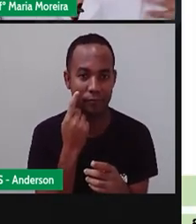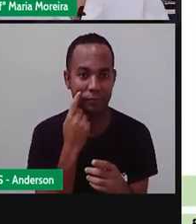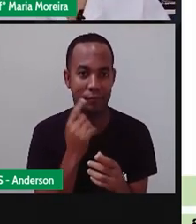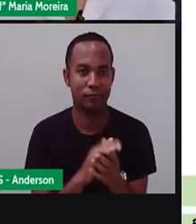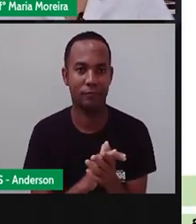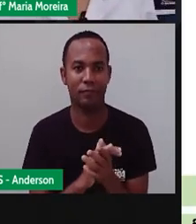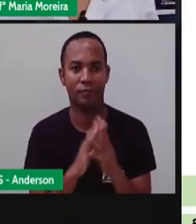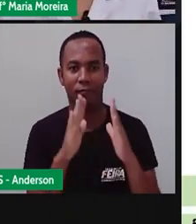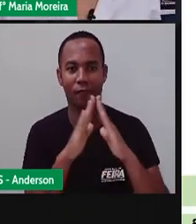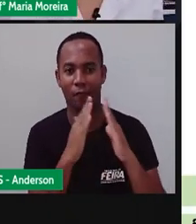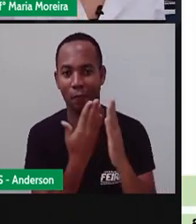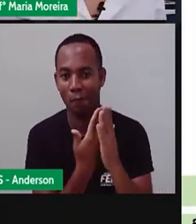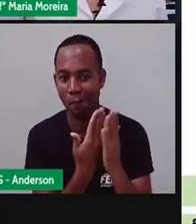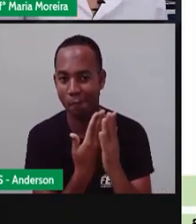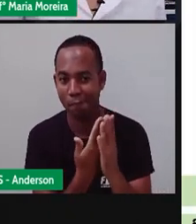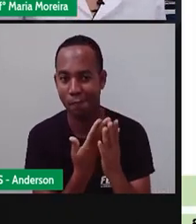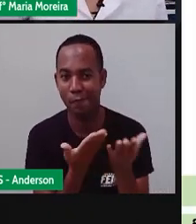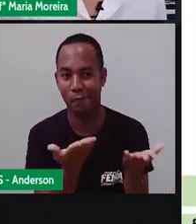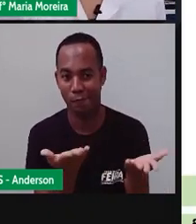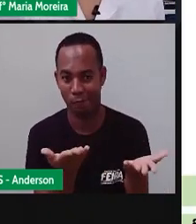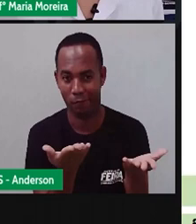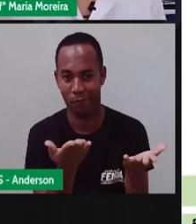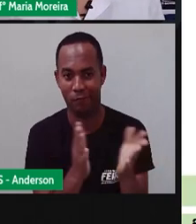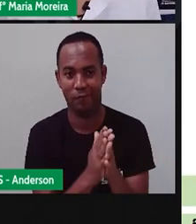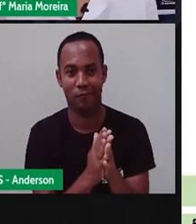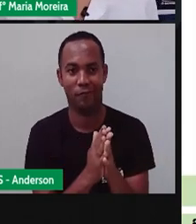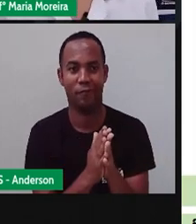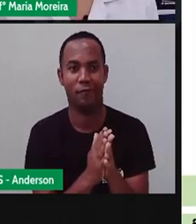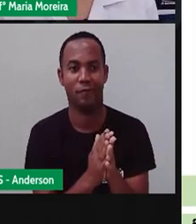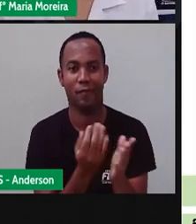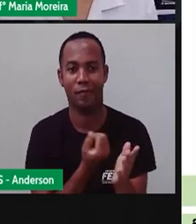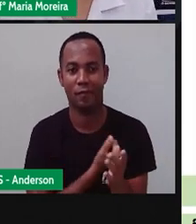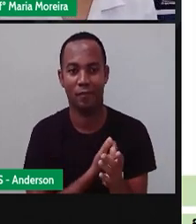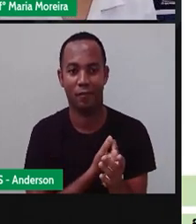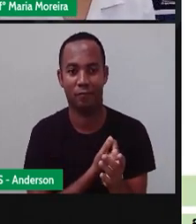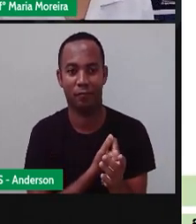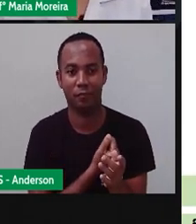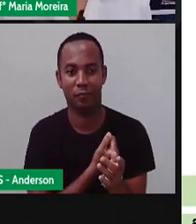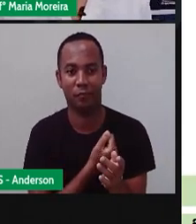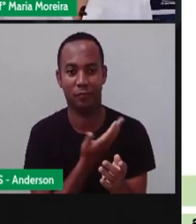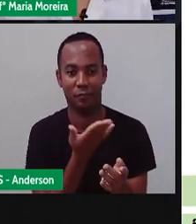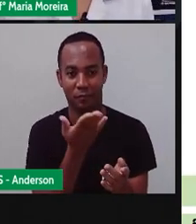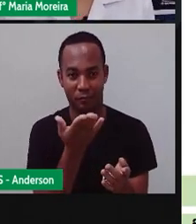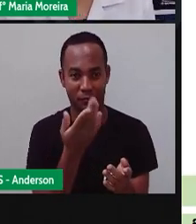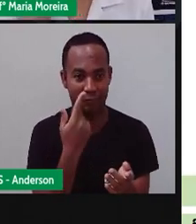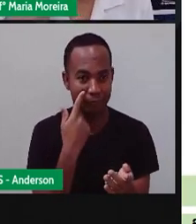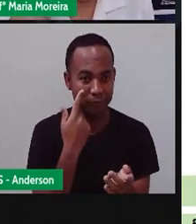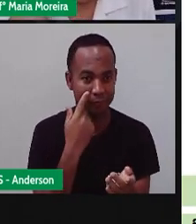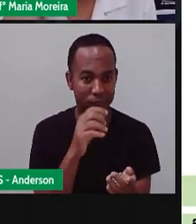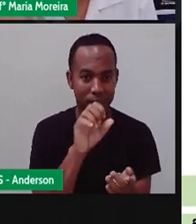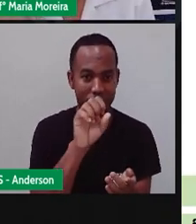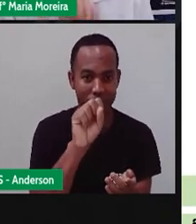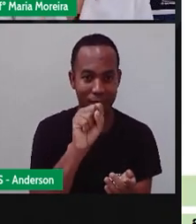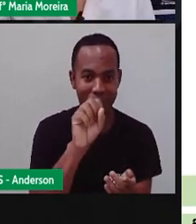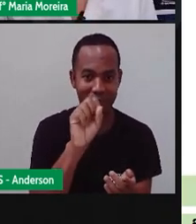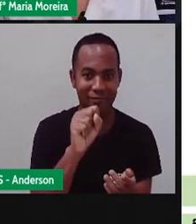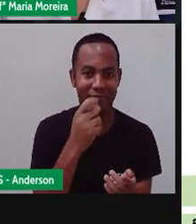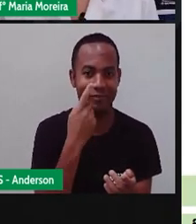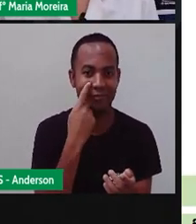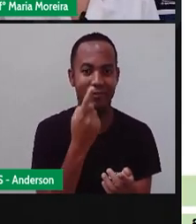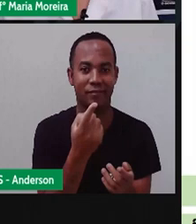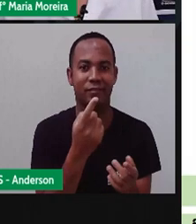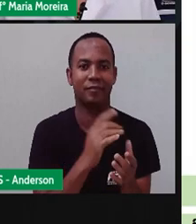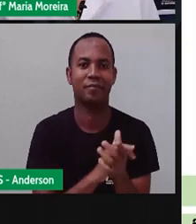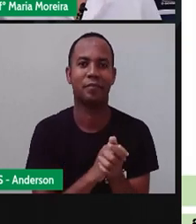aula de livro, pra gente aqui, gratuito, né? Mas aí, foi salvo, viu, Anderson? Por muito pouco, você foi